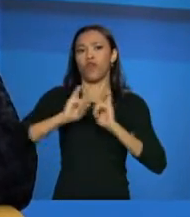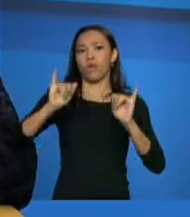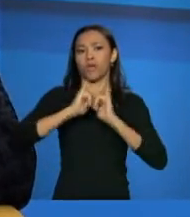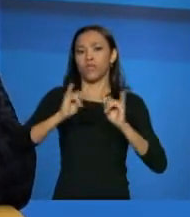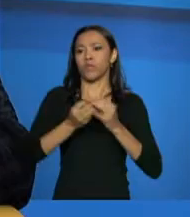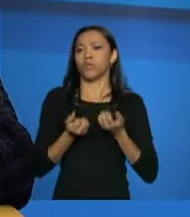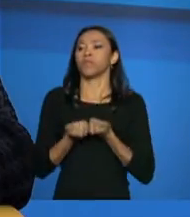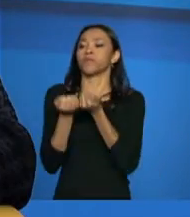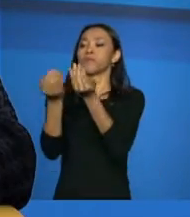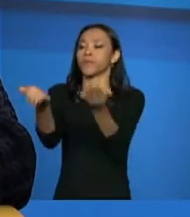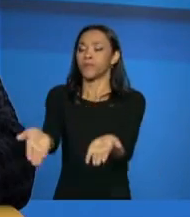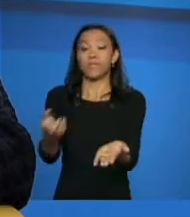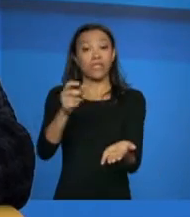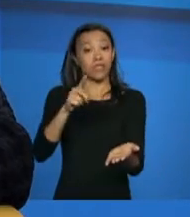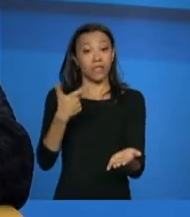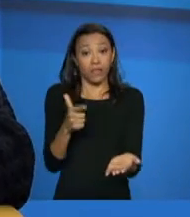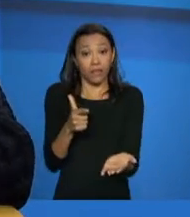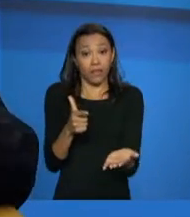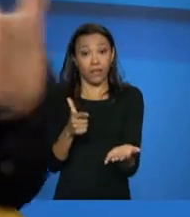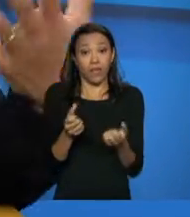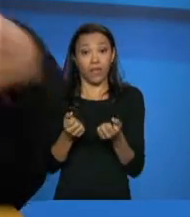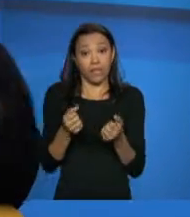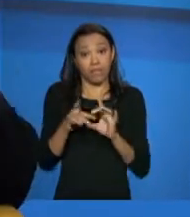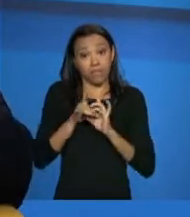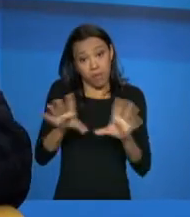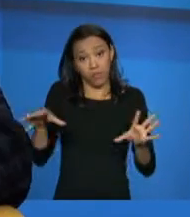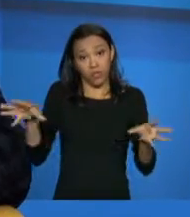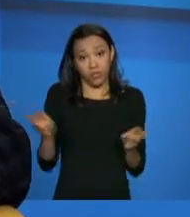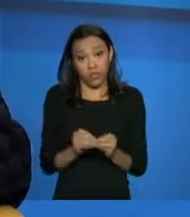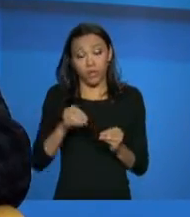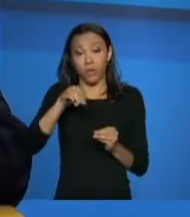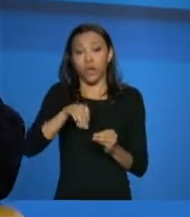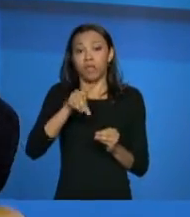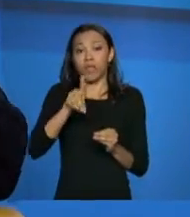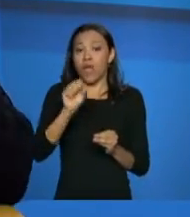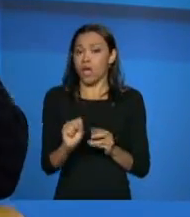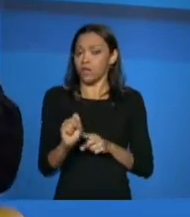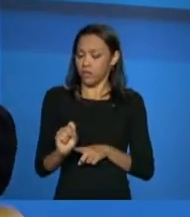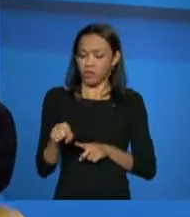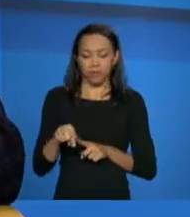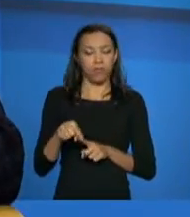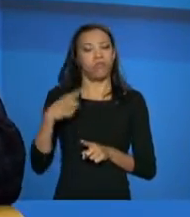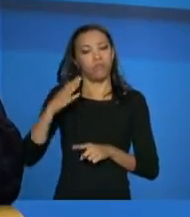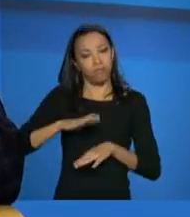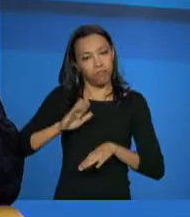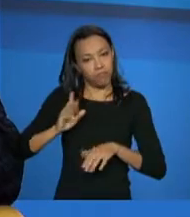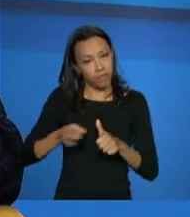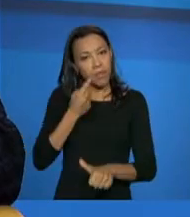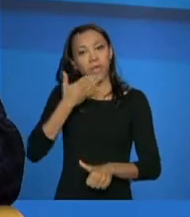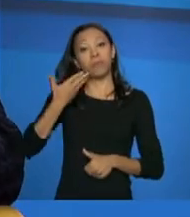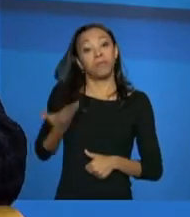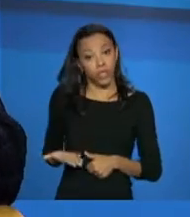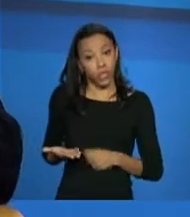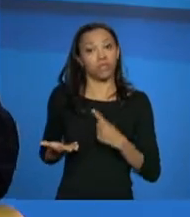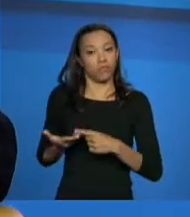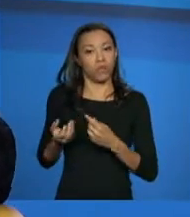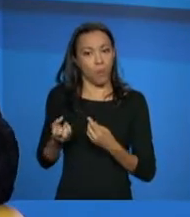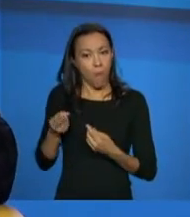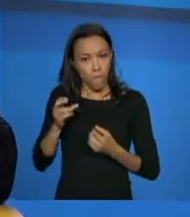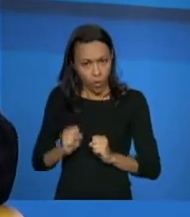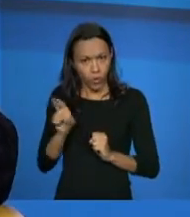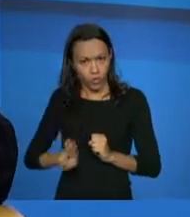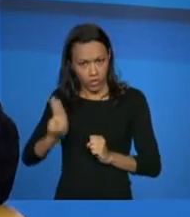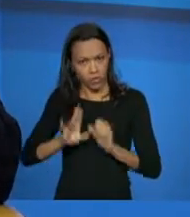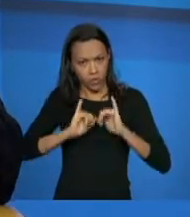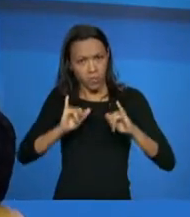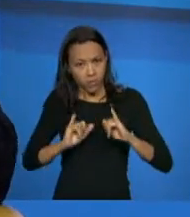autorização do Ministério do Desenvolvimento Social. Da mesma forma, nós, para repassarmos os dados, também temos essa responsabilidade, né, de coletar